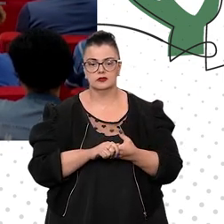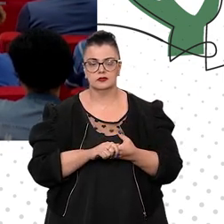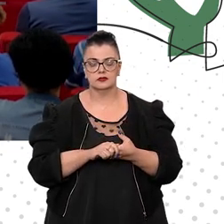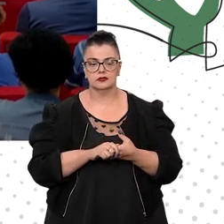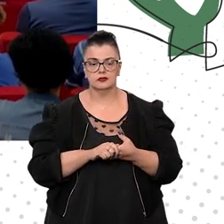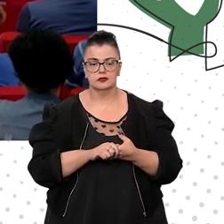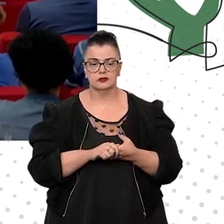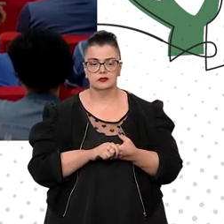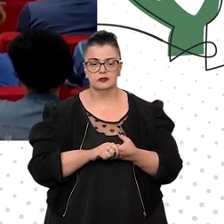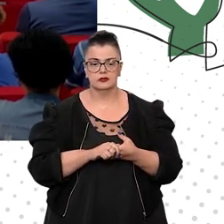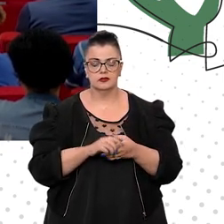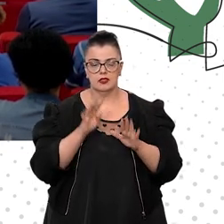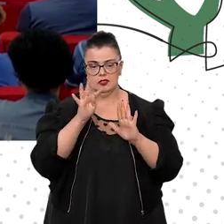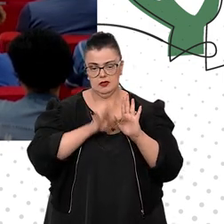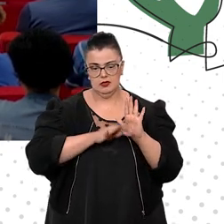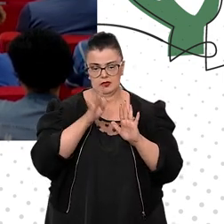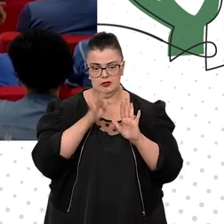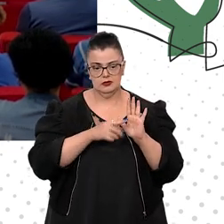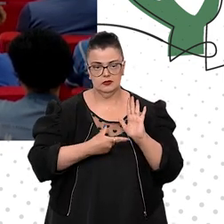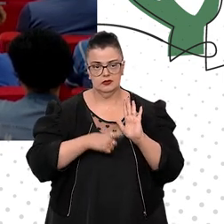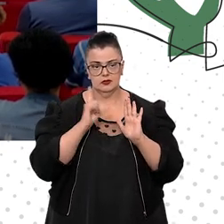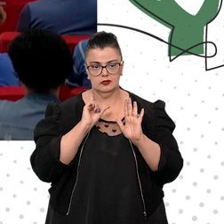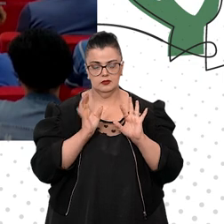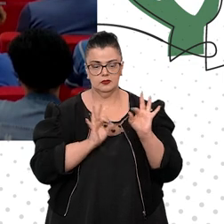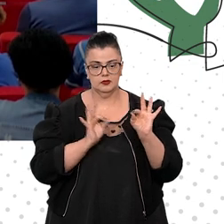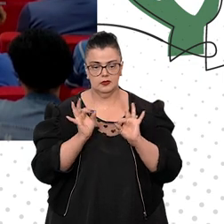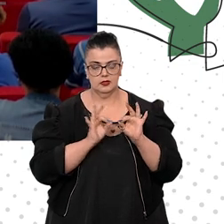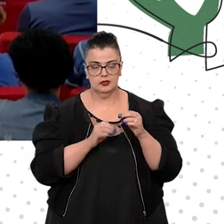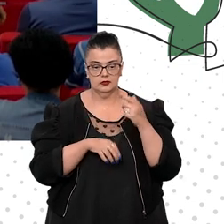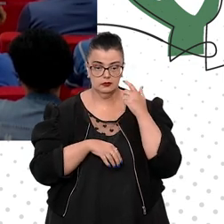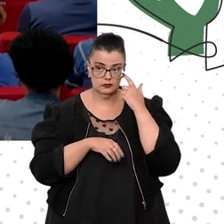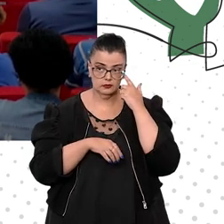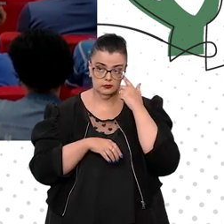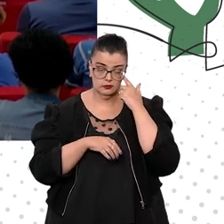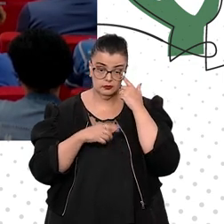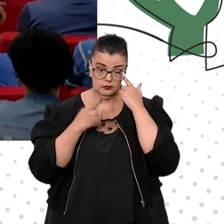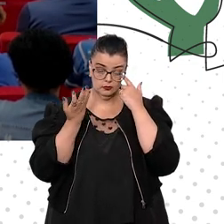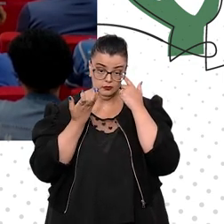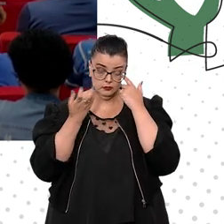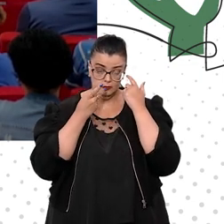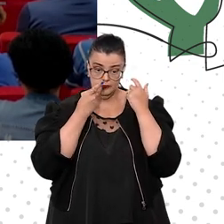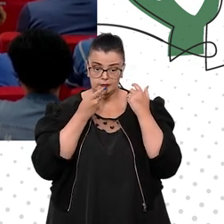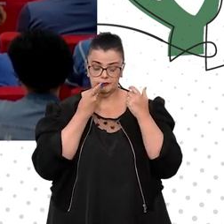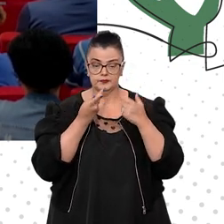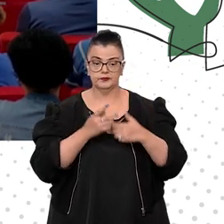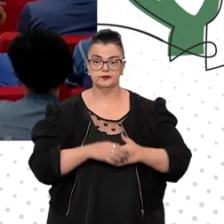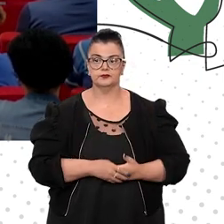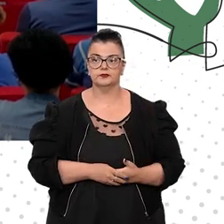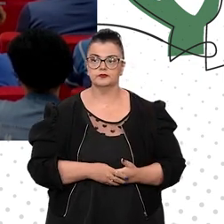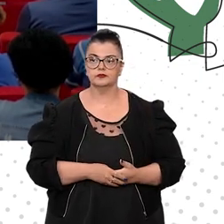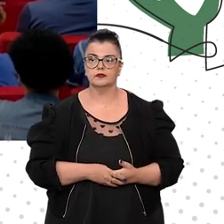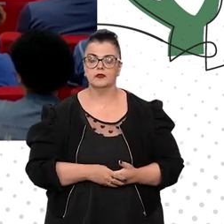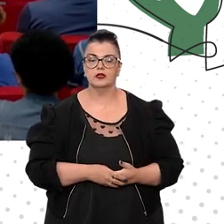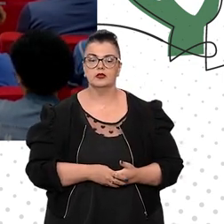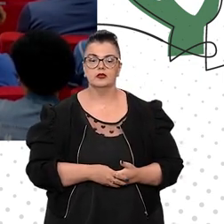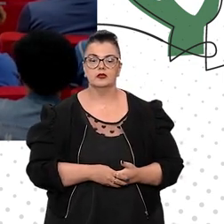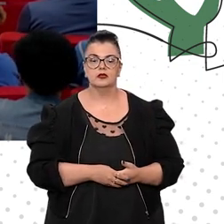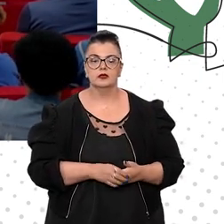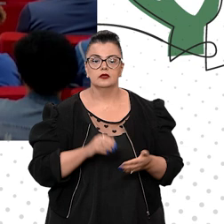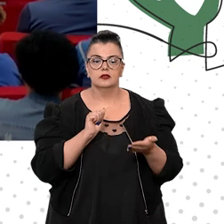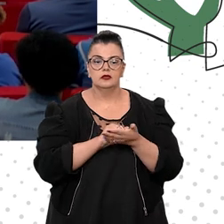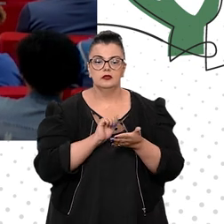texto antes preparado. Queria apenas lembrar a experiência